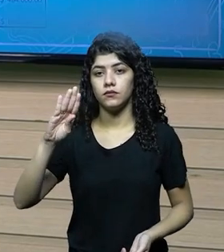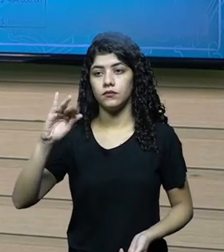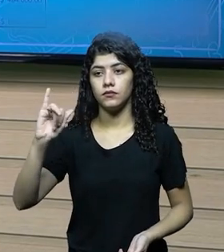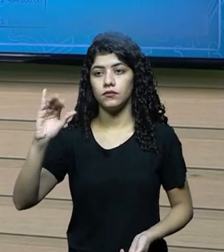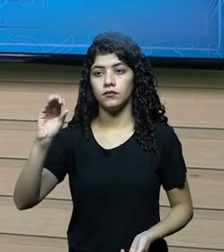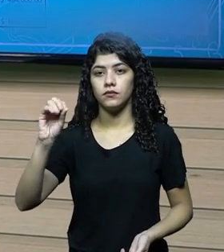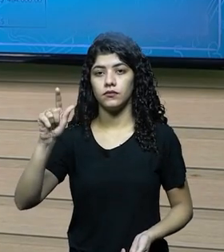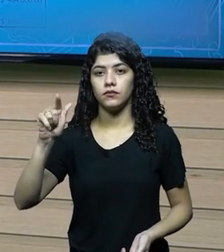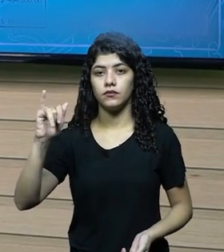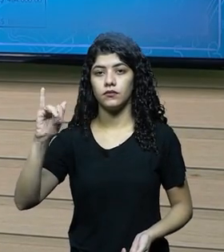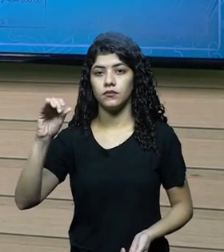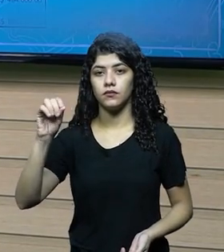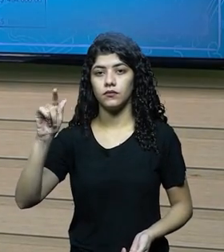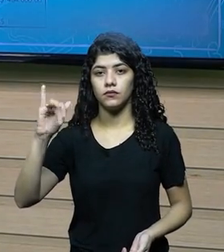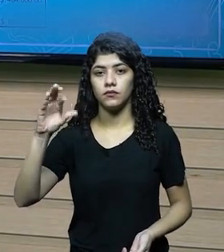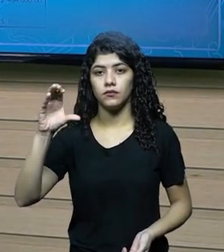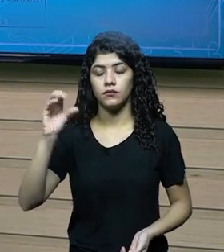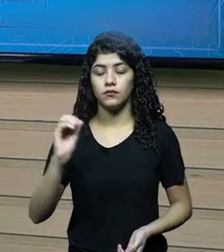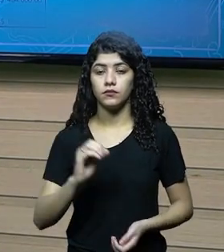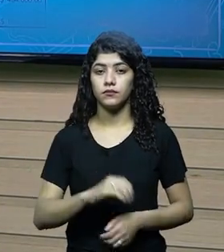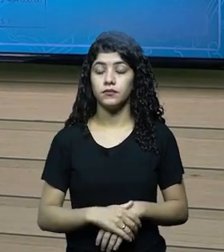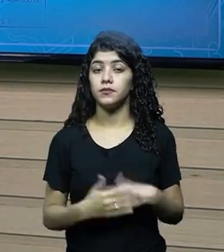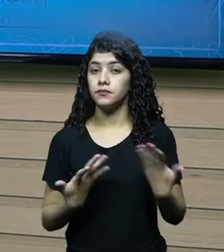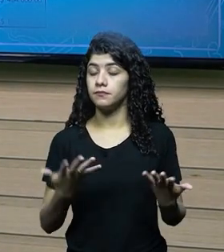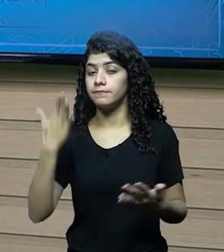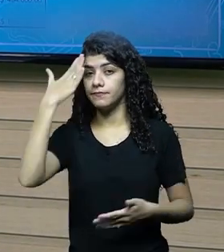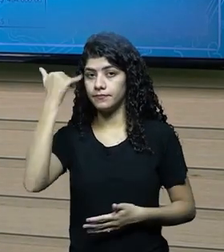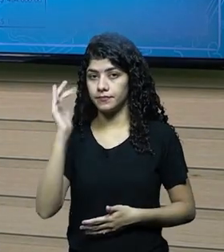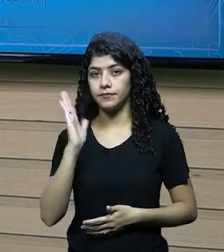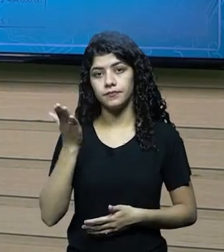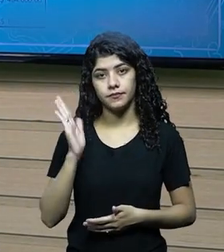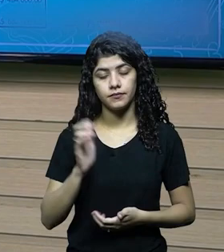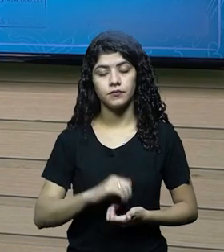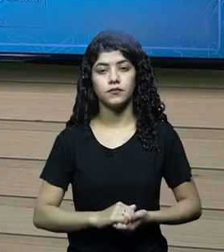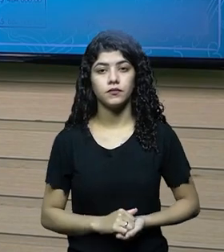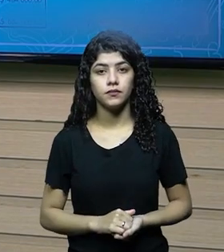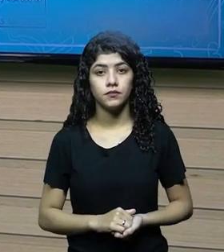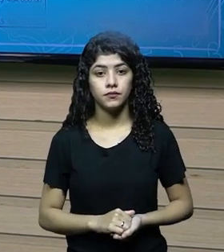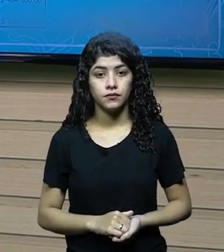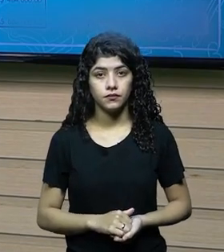No valor de 80.950, muito bem, sabendo disso,